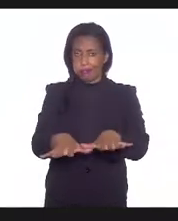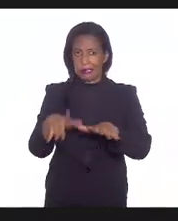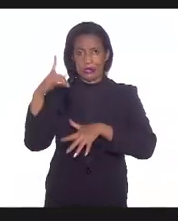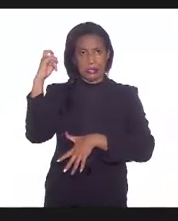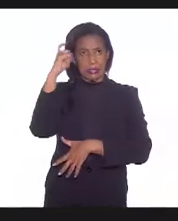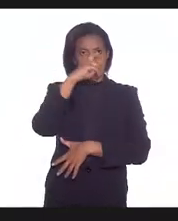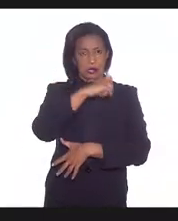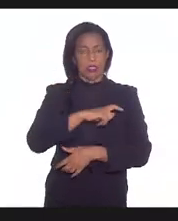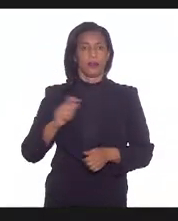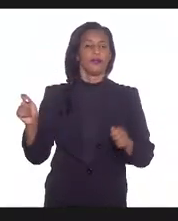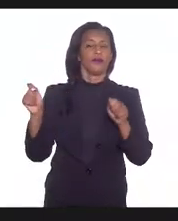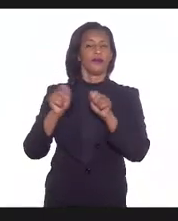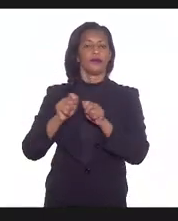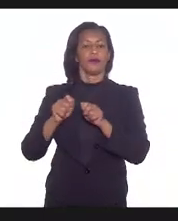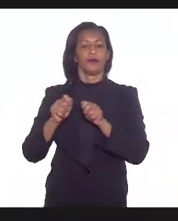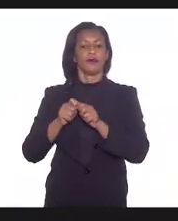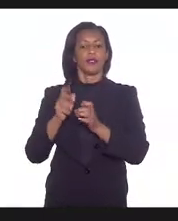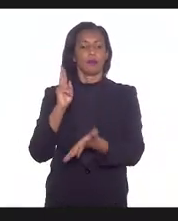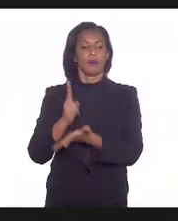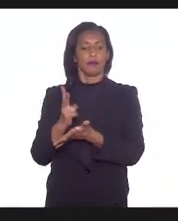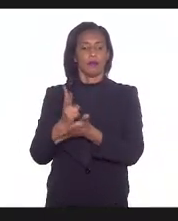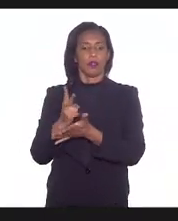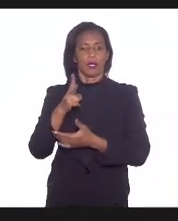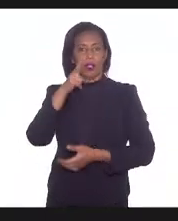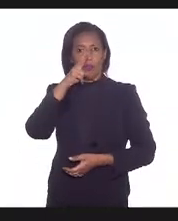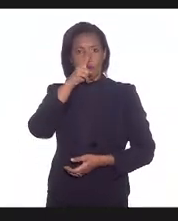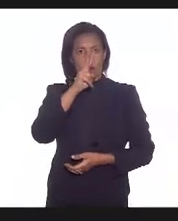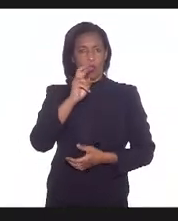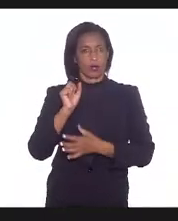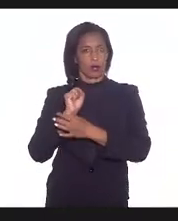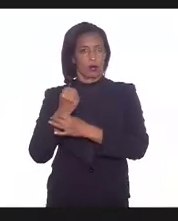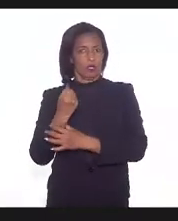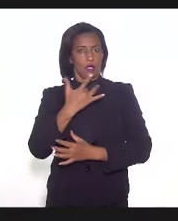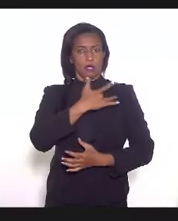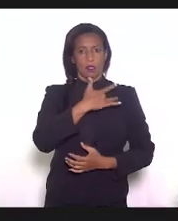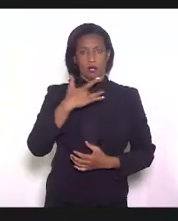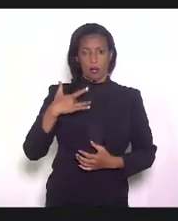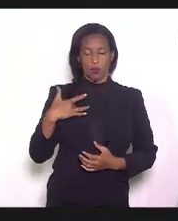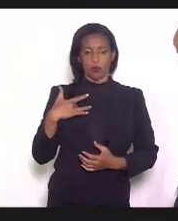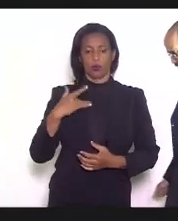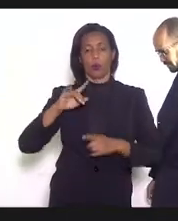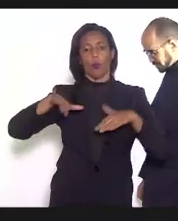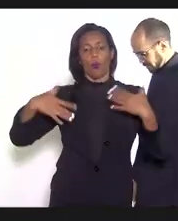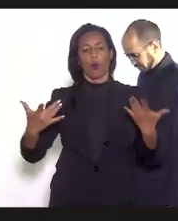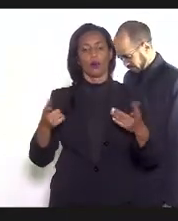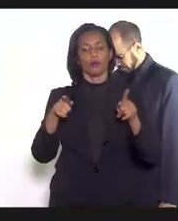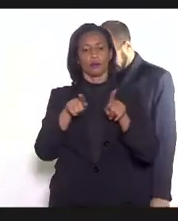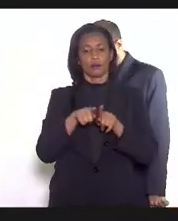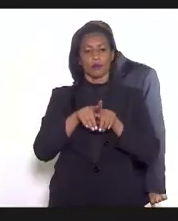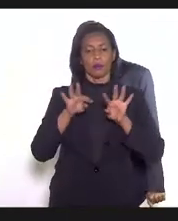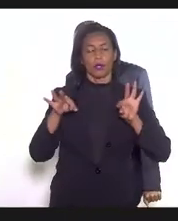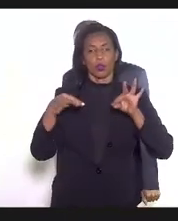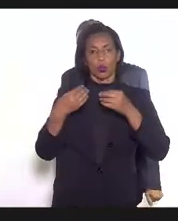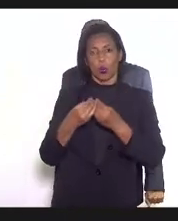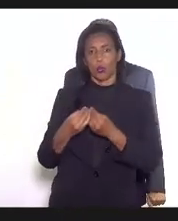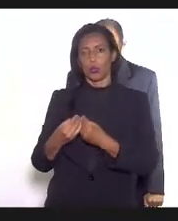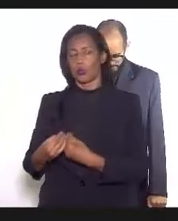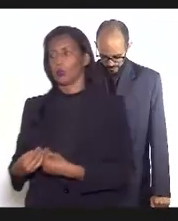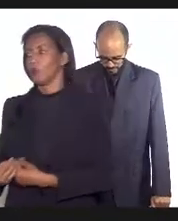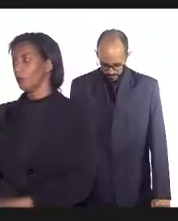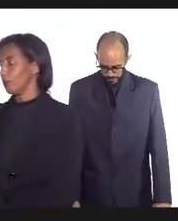fazer tanto manter as forças de segurança e saúde que seriam as mais preeminentes quanto manter todos os serviços essenciais